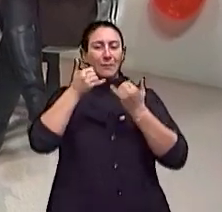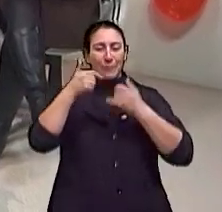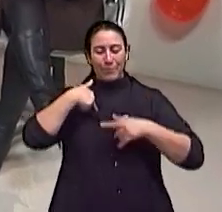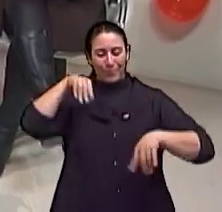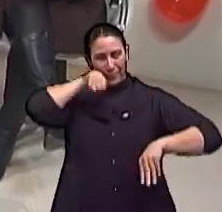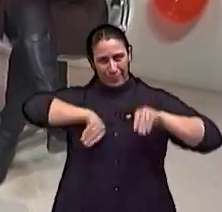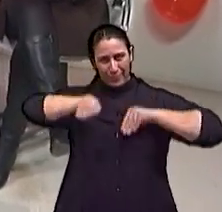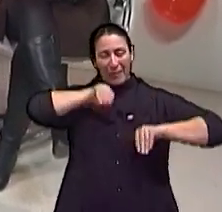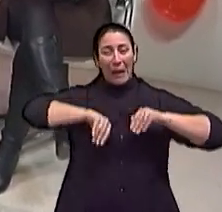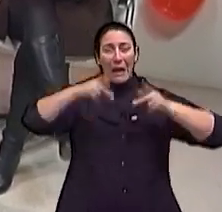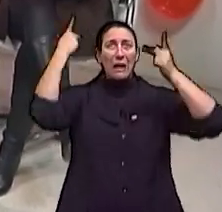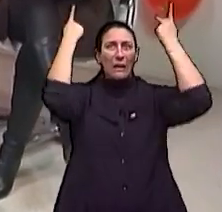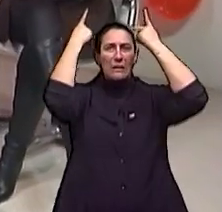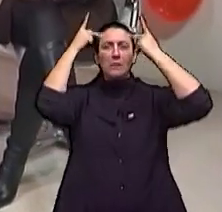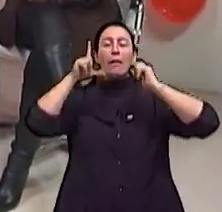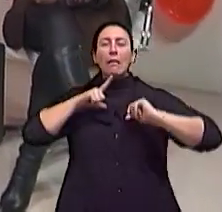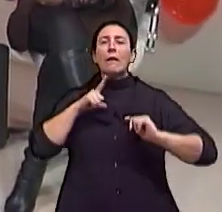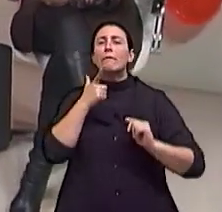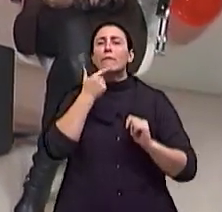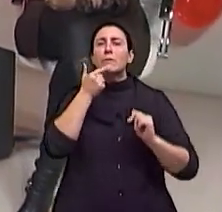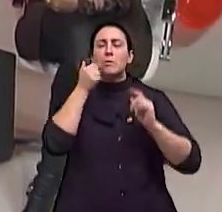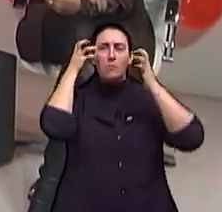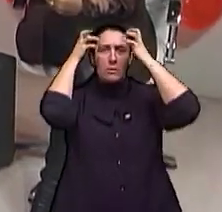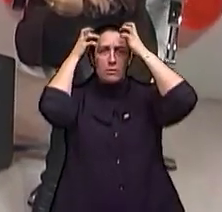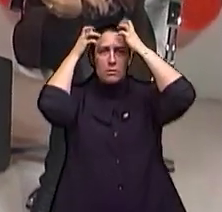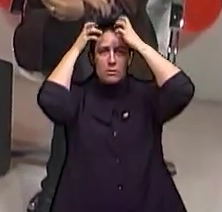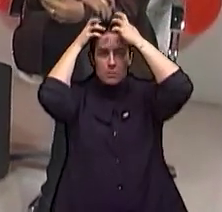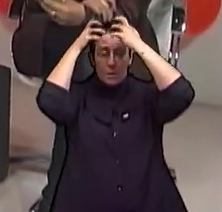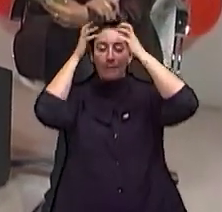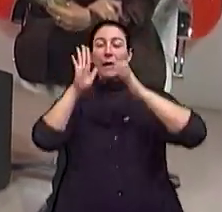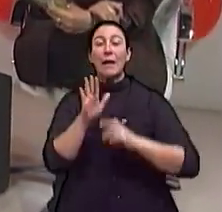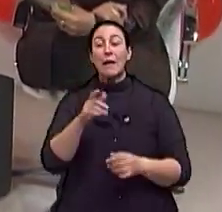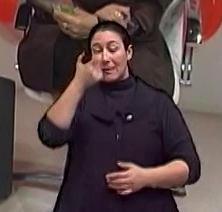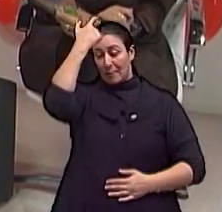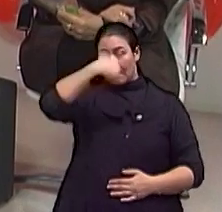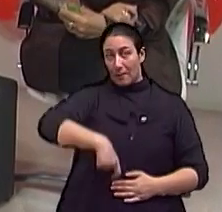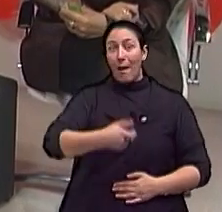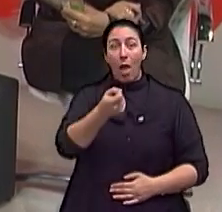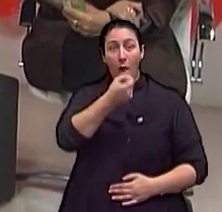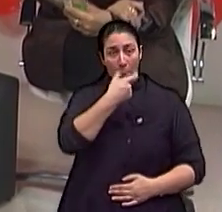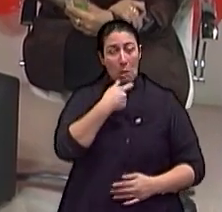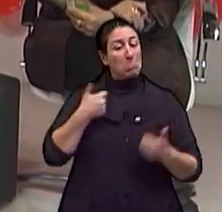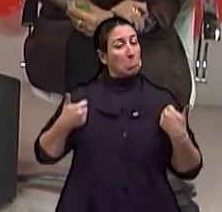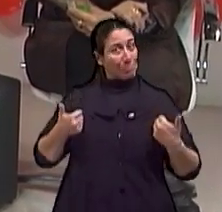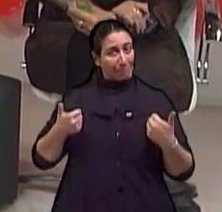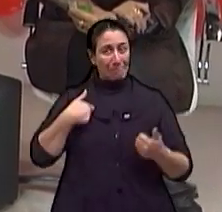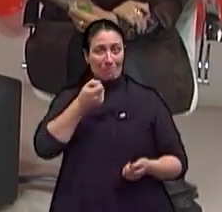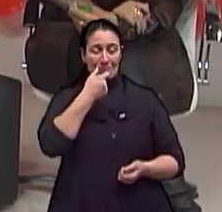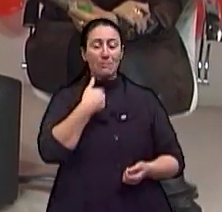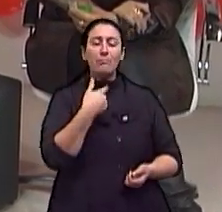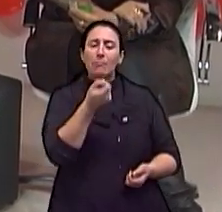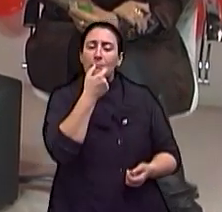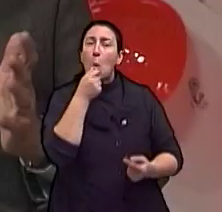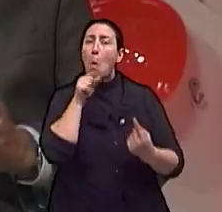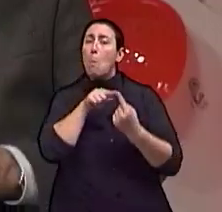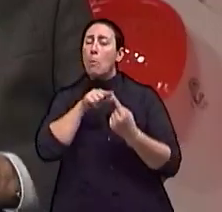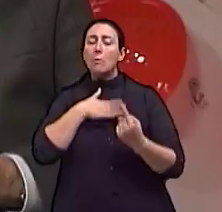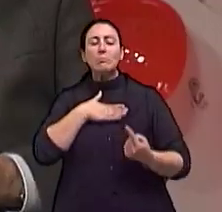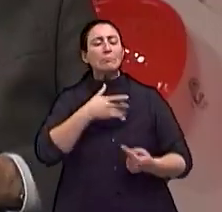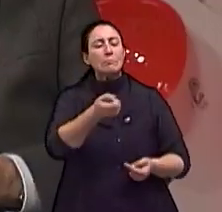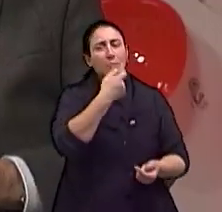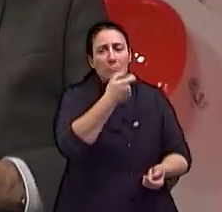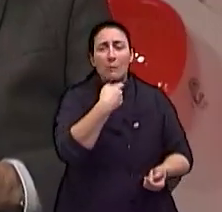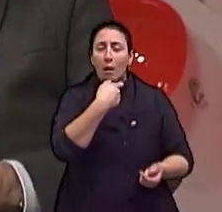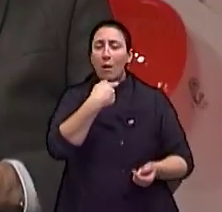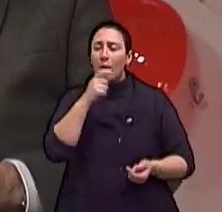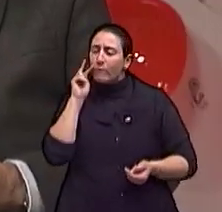hiperativado. E quando a pessoa toma remédio e ele responde bem à medicação, esse núcleo esfria, vamos chamar